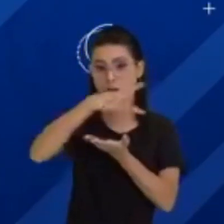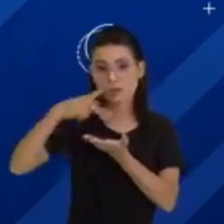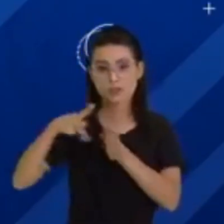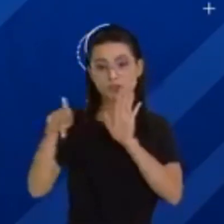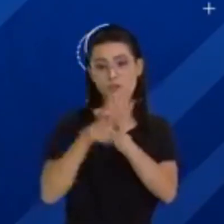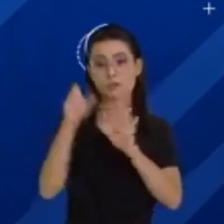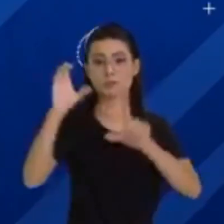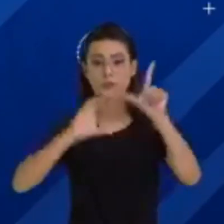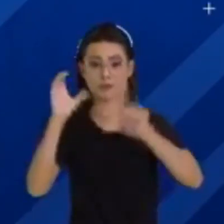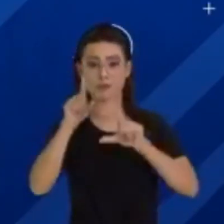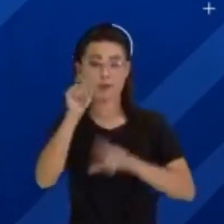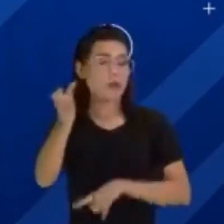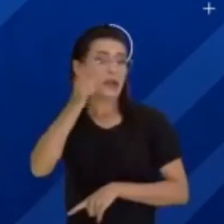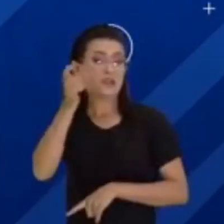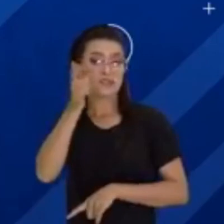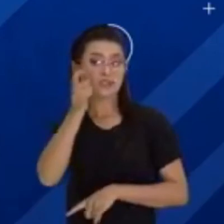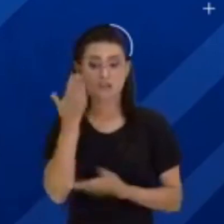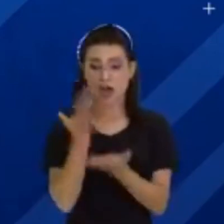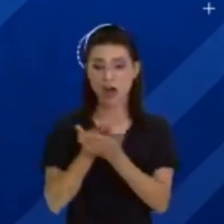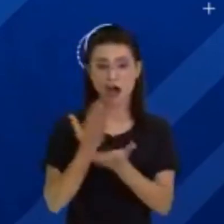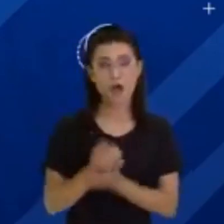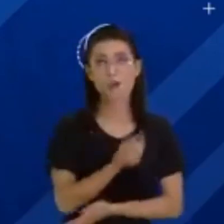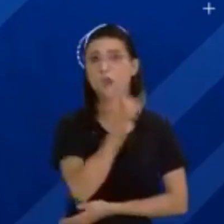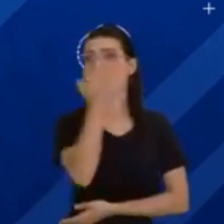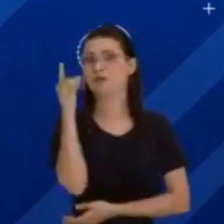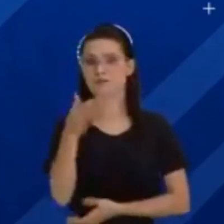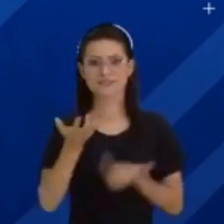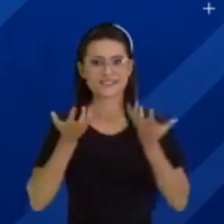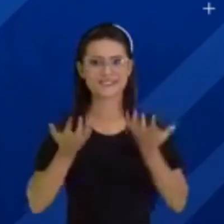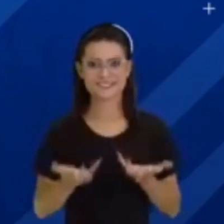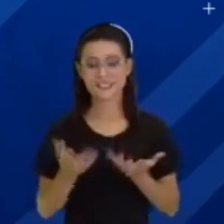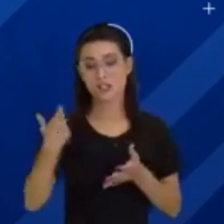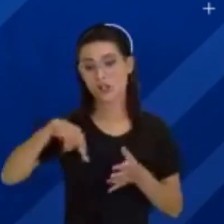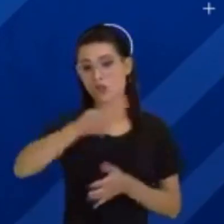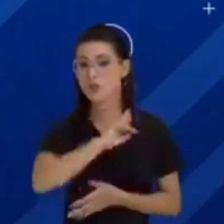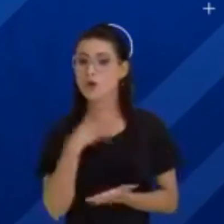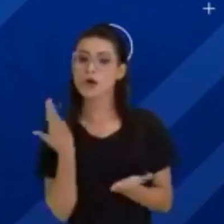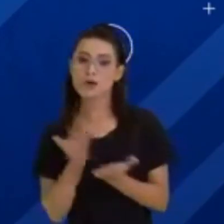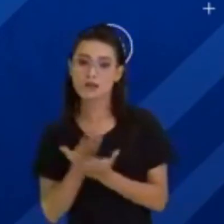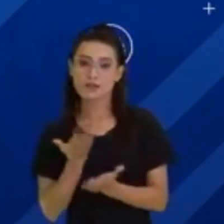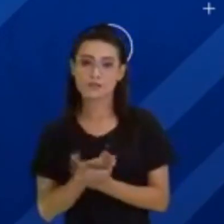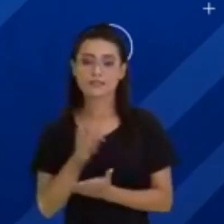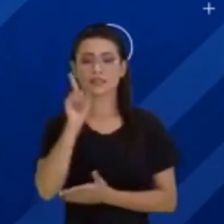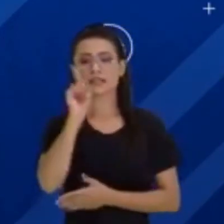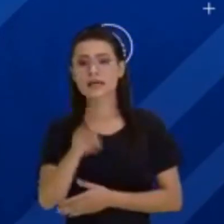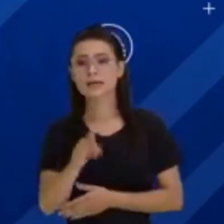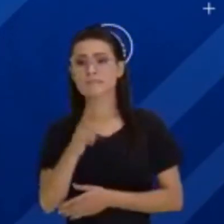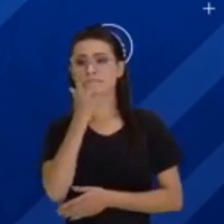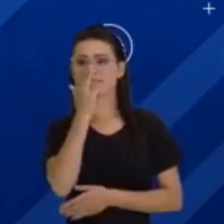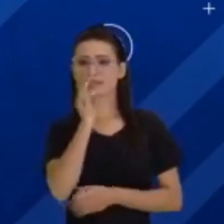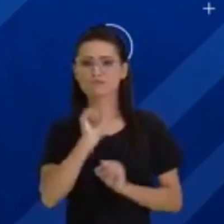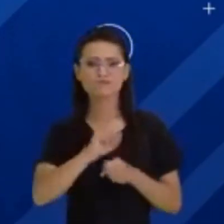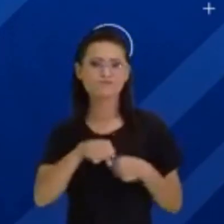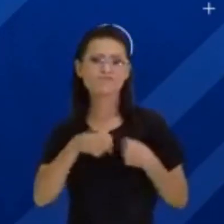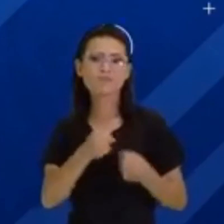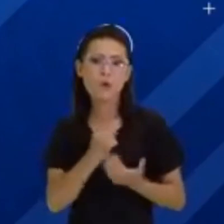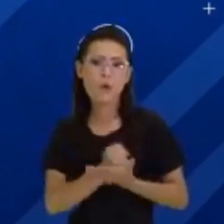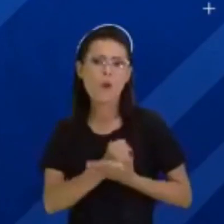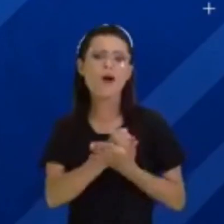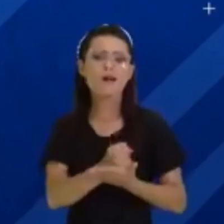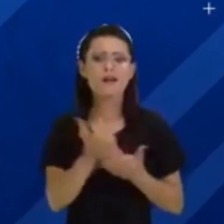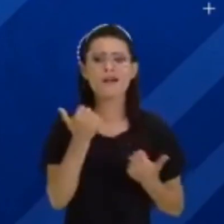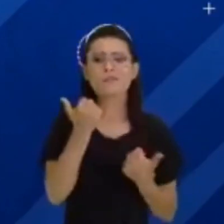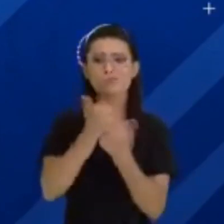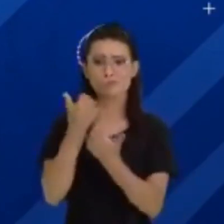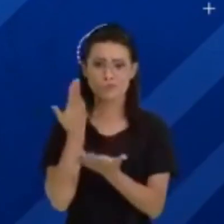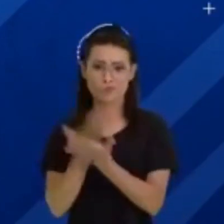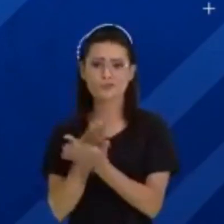e assiste a aula quantas vezes você quiser. Nossas aulas são consideradas como reforço escolar. Isso significa